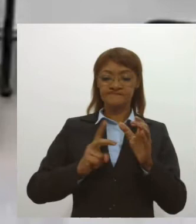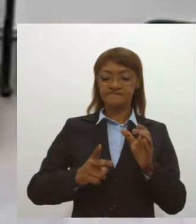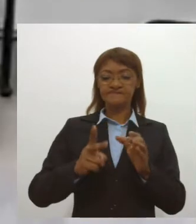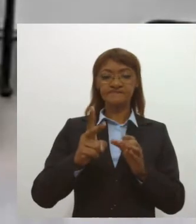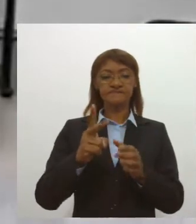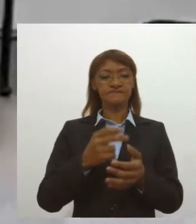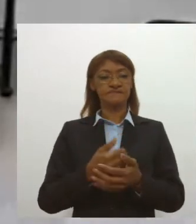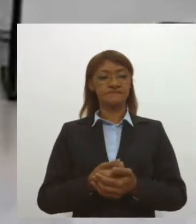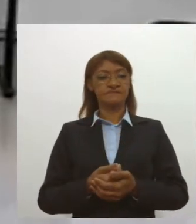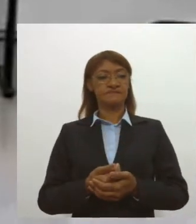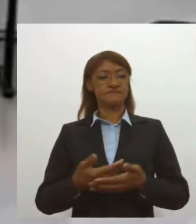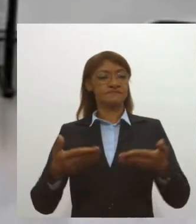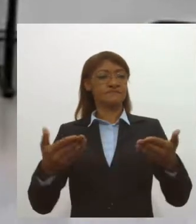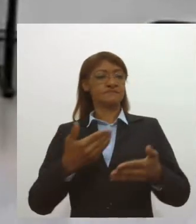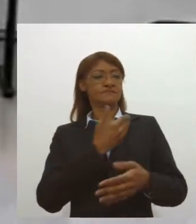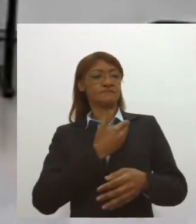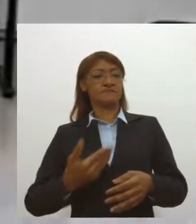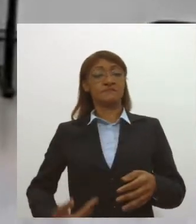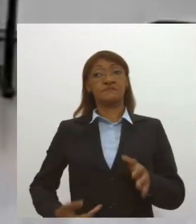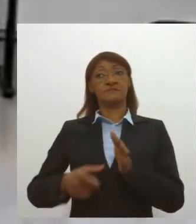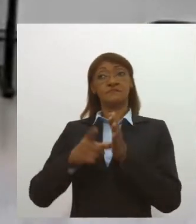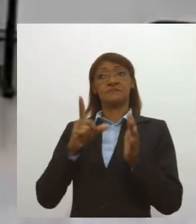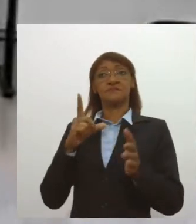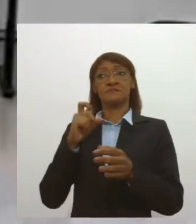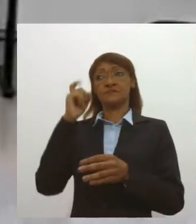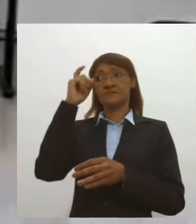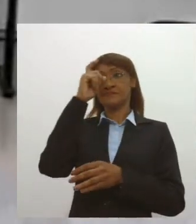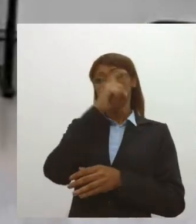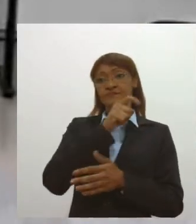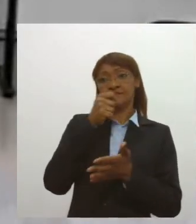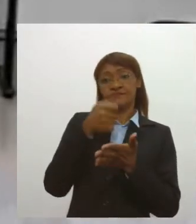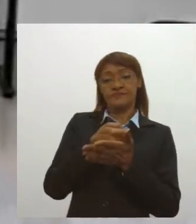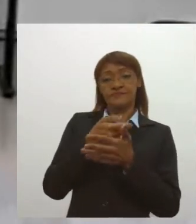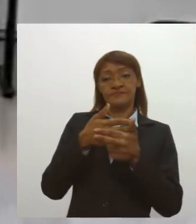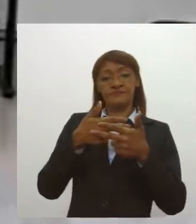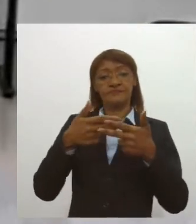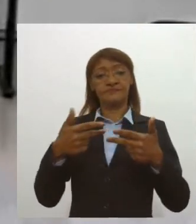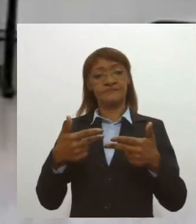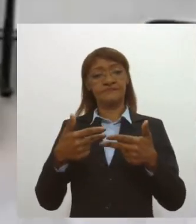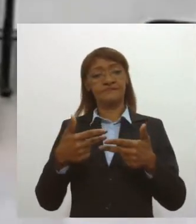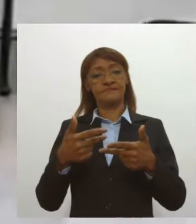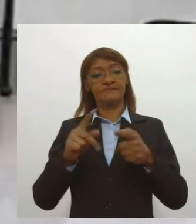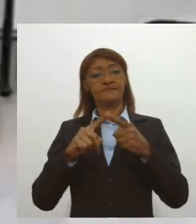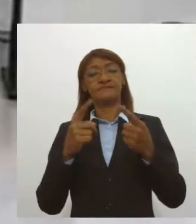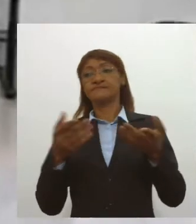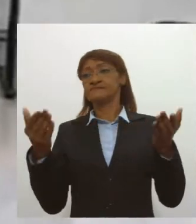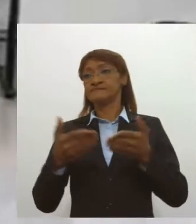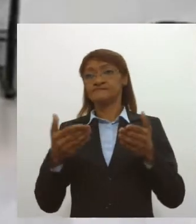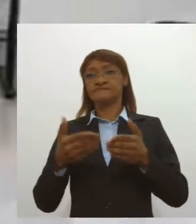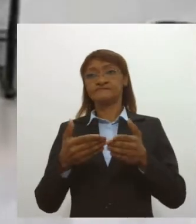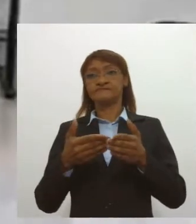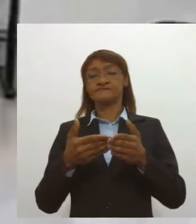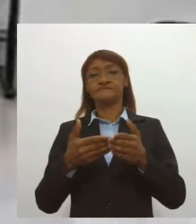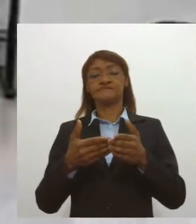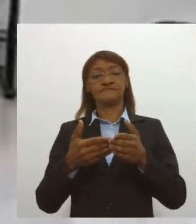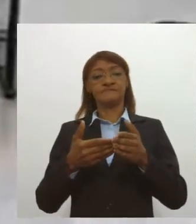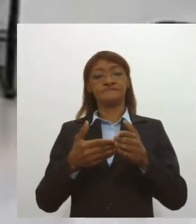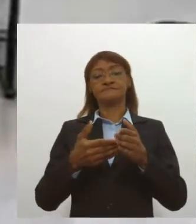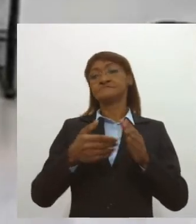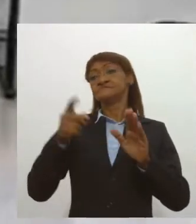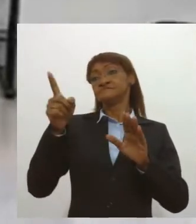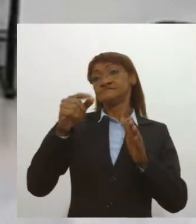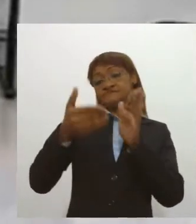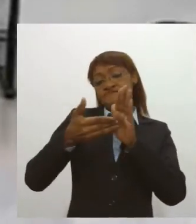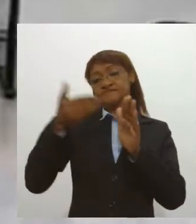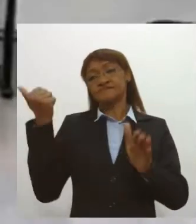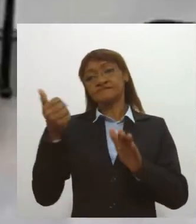o governo estava com dificuldades em fechar suas contas, e a revogação, ele complementou, é resultado de uma situação fiscal